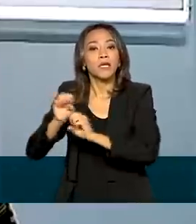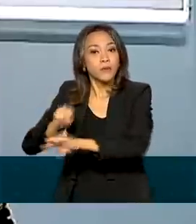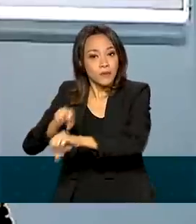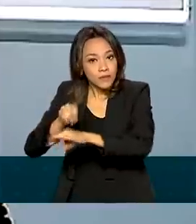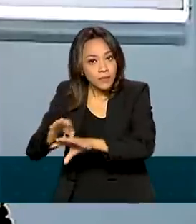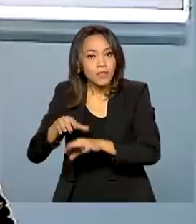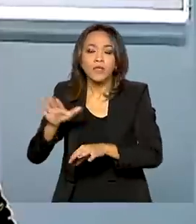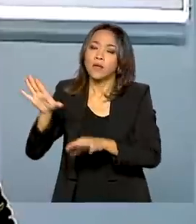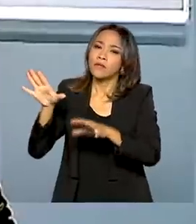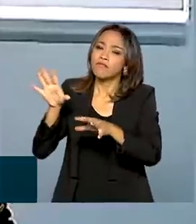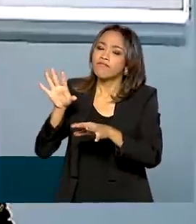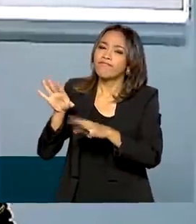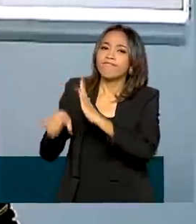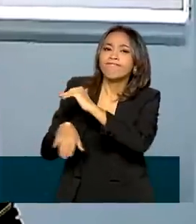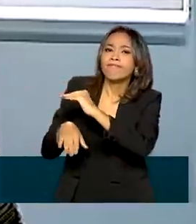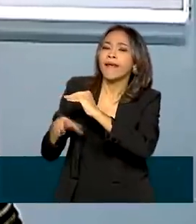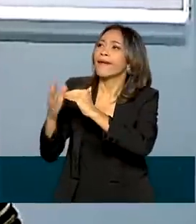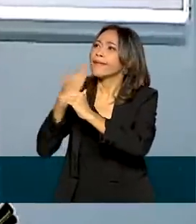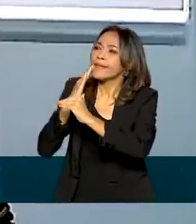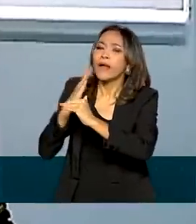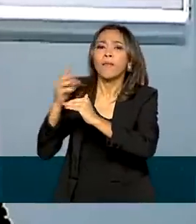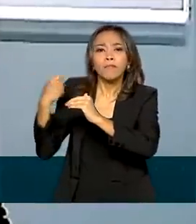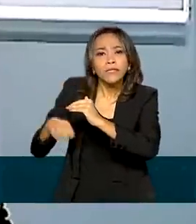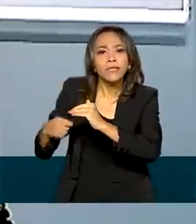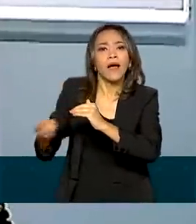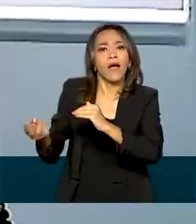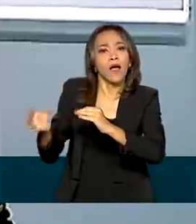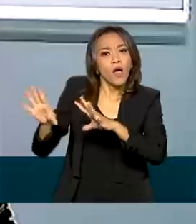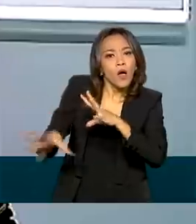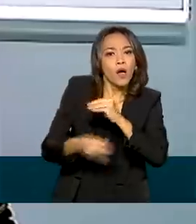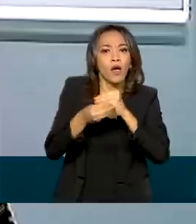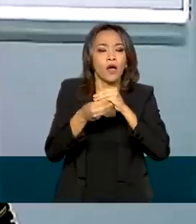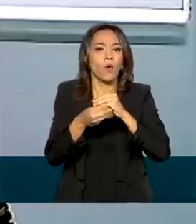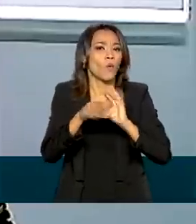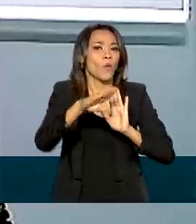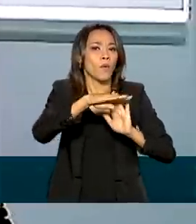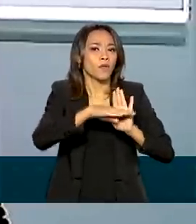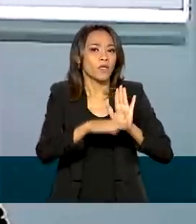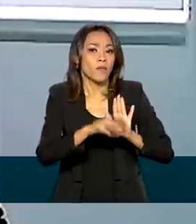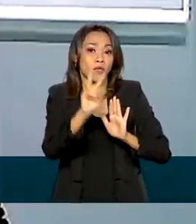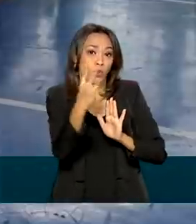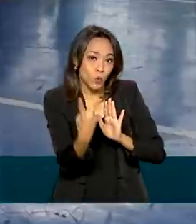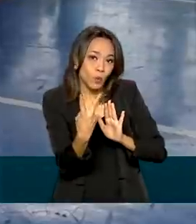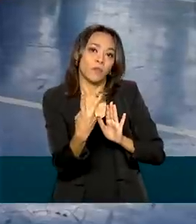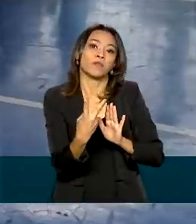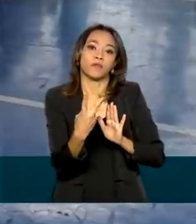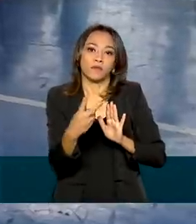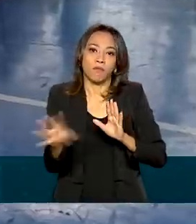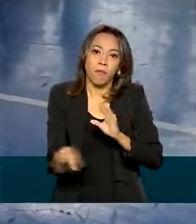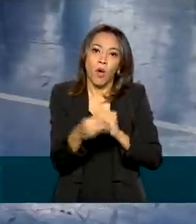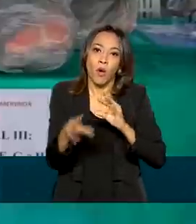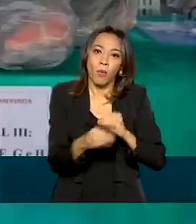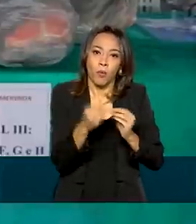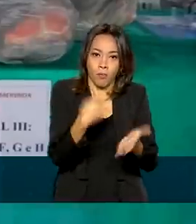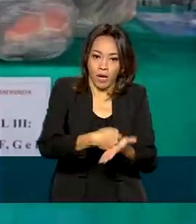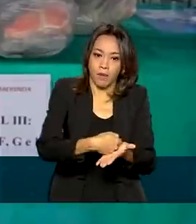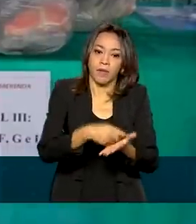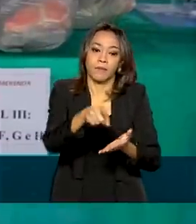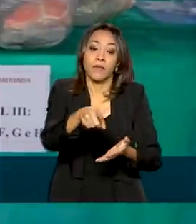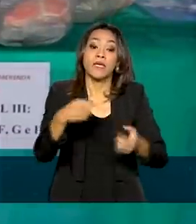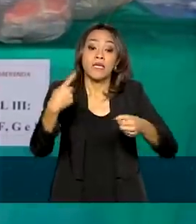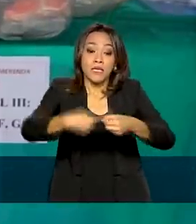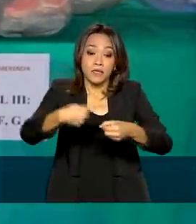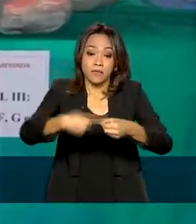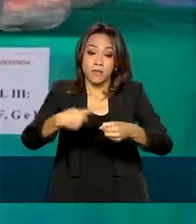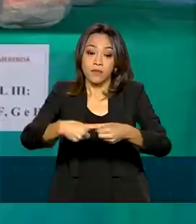necessidade de incluir nos repassos do programa duas parcelas extras. O município de Paragominas,